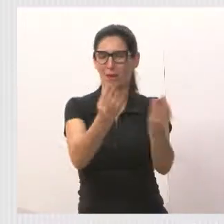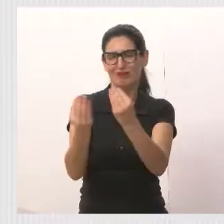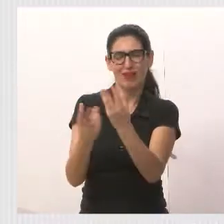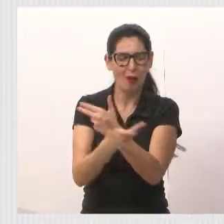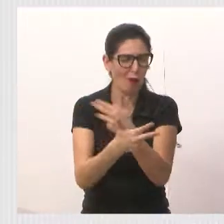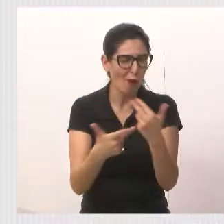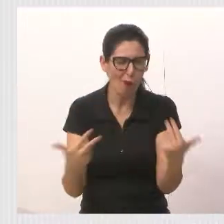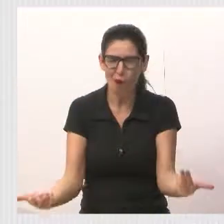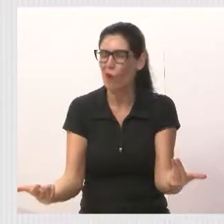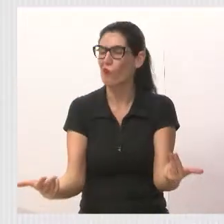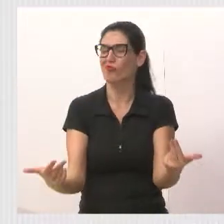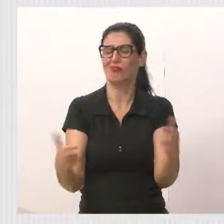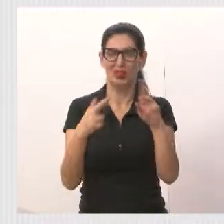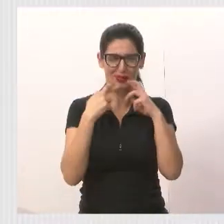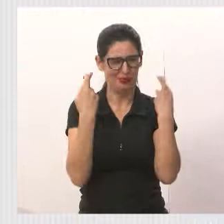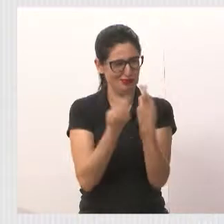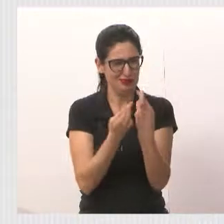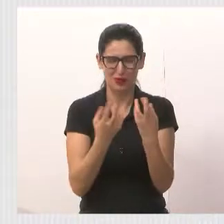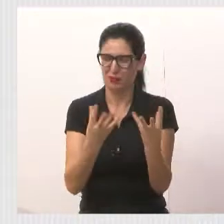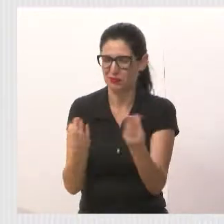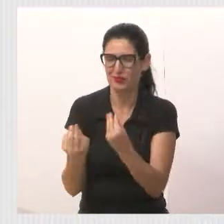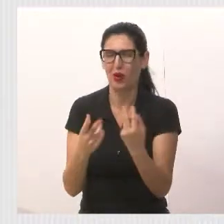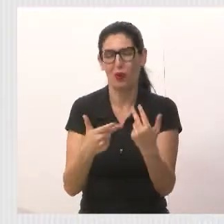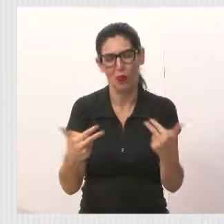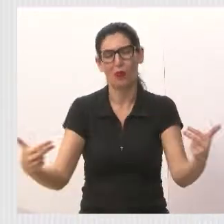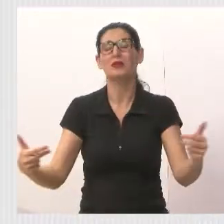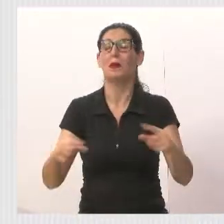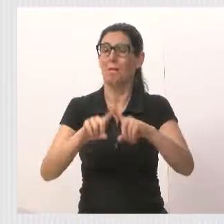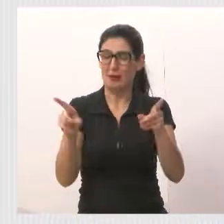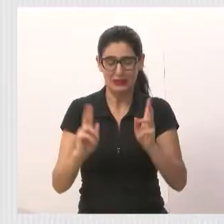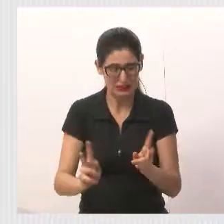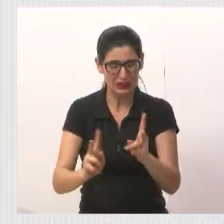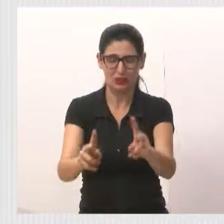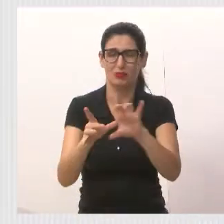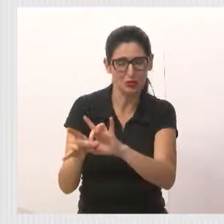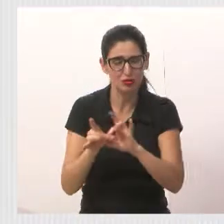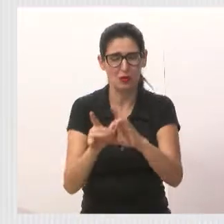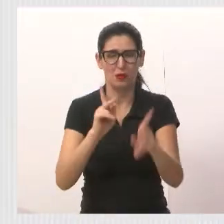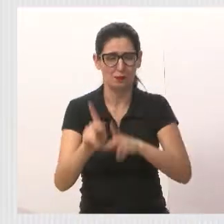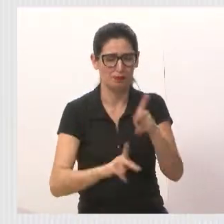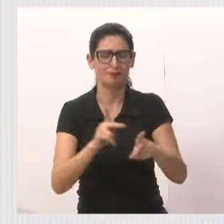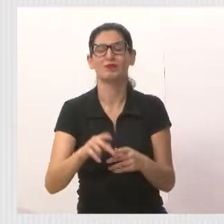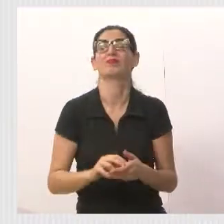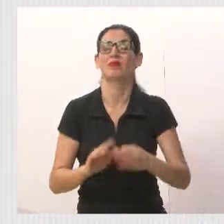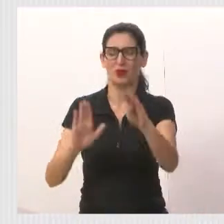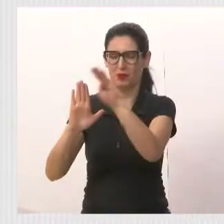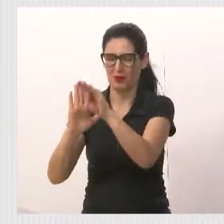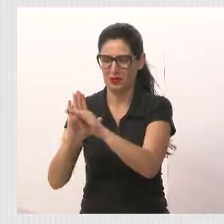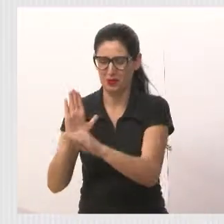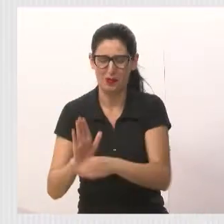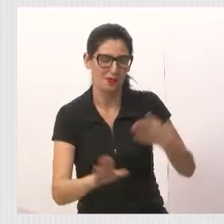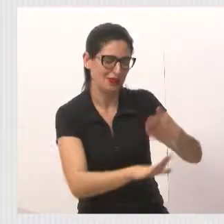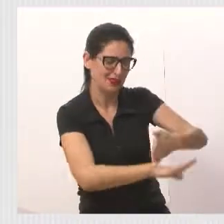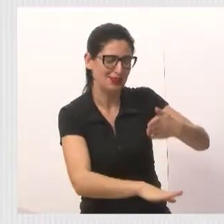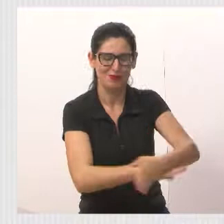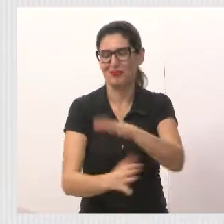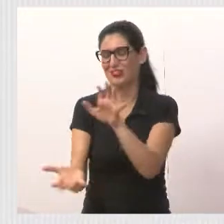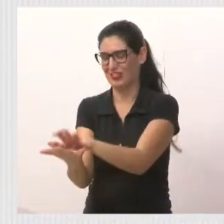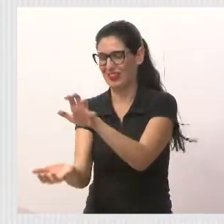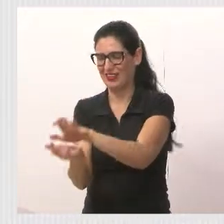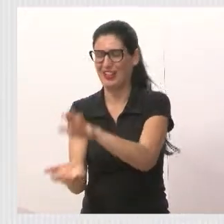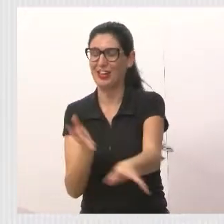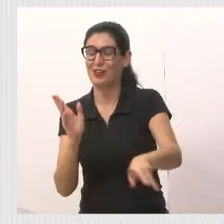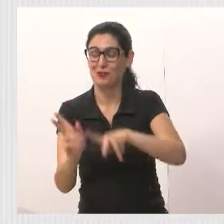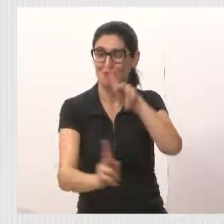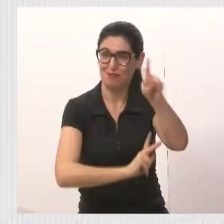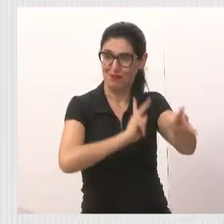agendas, mas eu tento sempre estar junto com a comunidade. Aí, no programa Participa Jacareí, onde a população tem